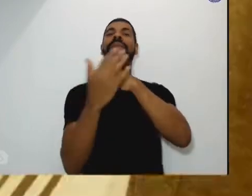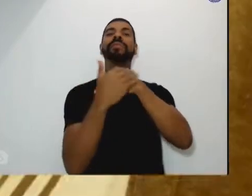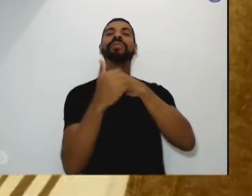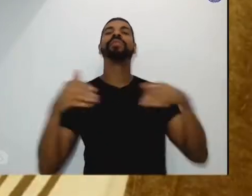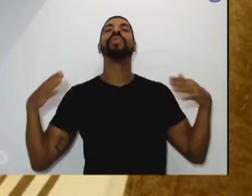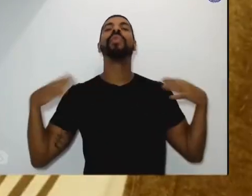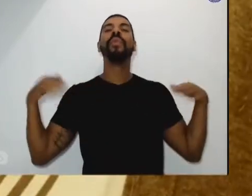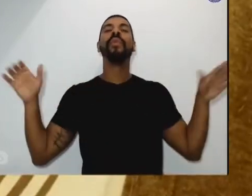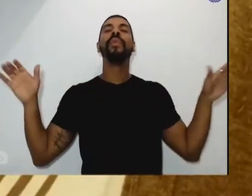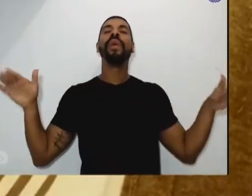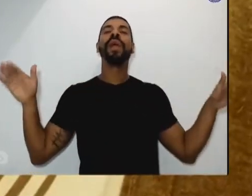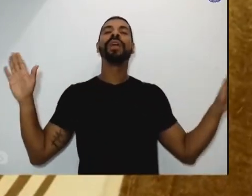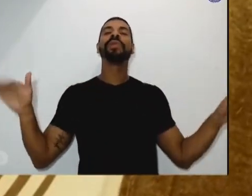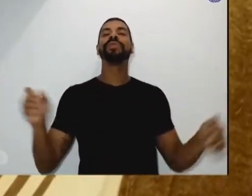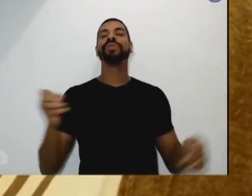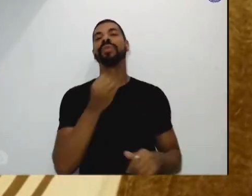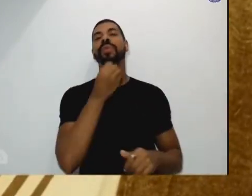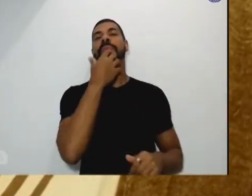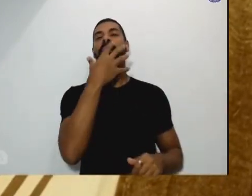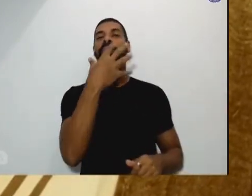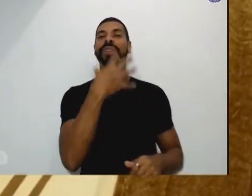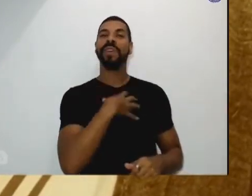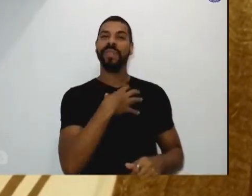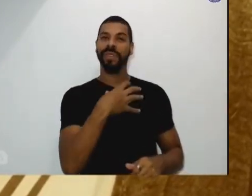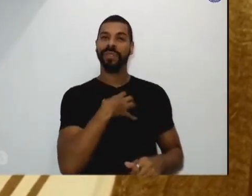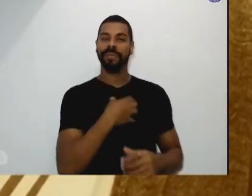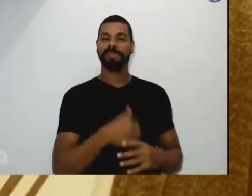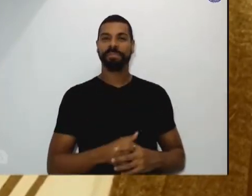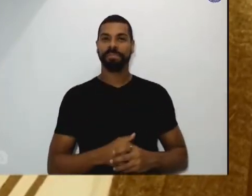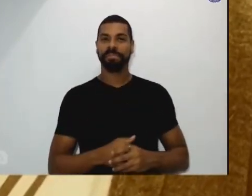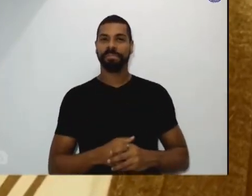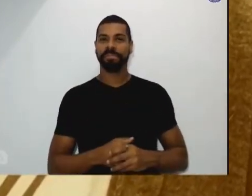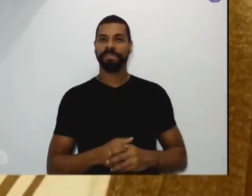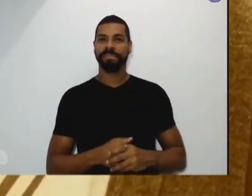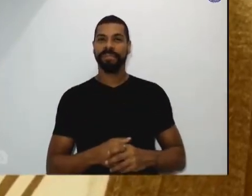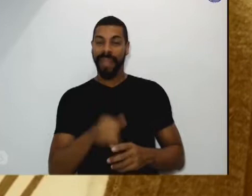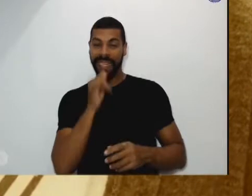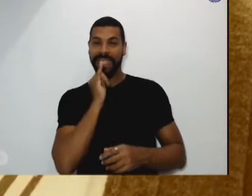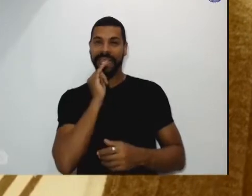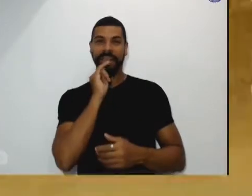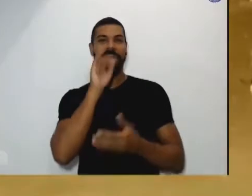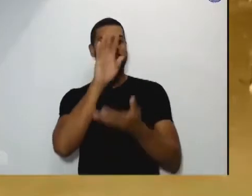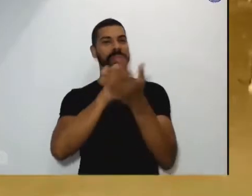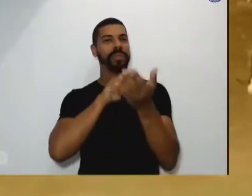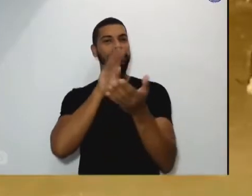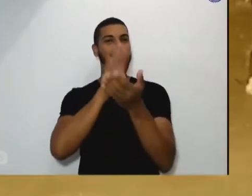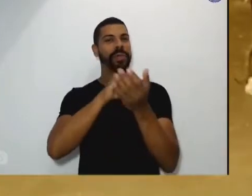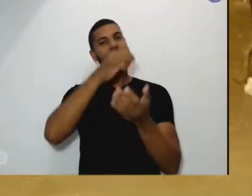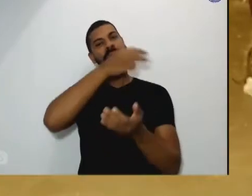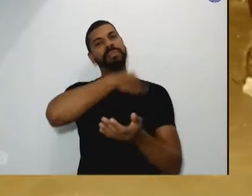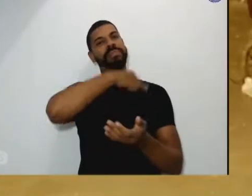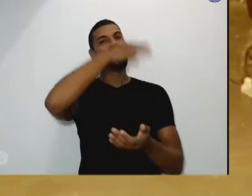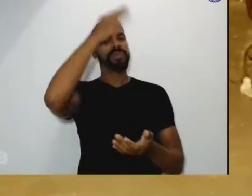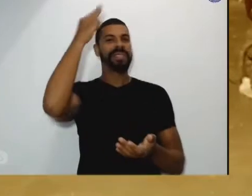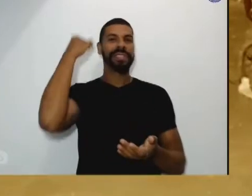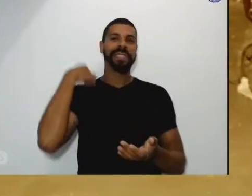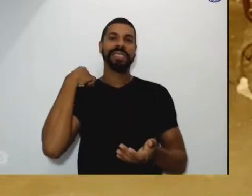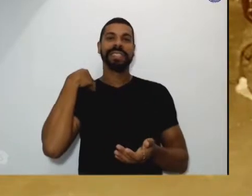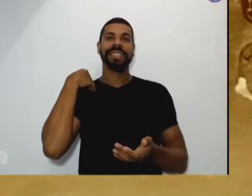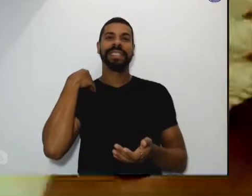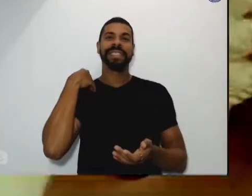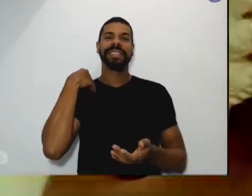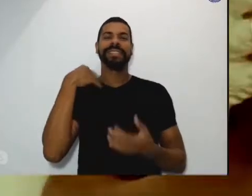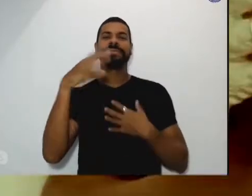Bahia. A exemplo de Maria, nossa mãe, santa Dulce dos pobres, se fez imagem da mulher humilde e